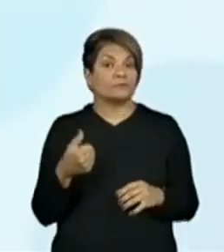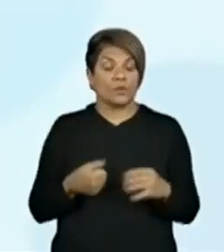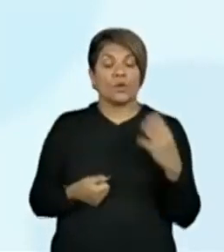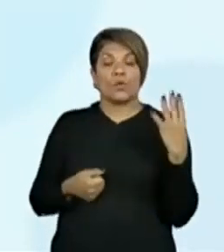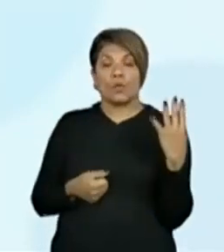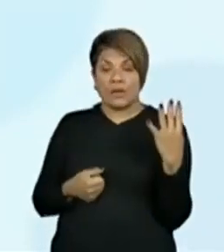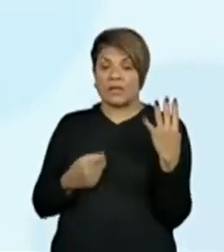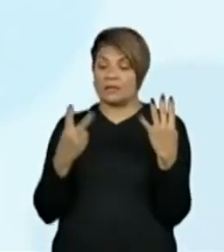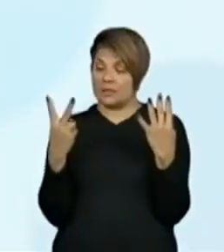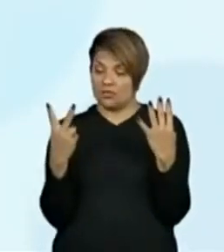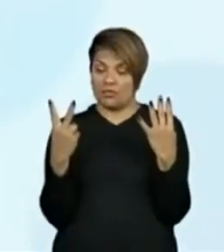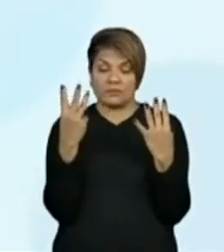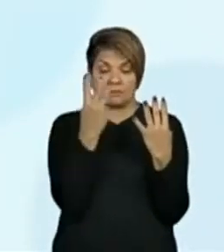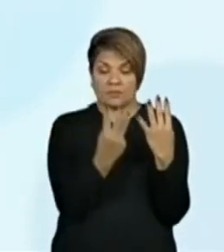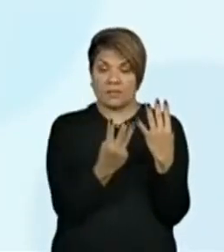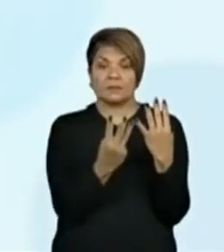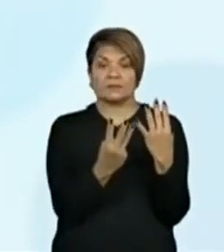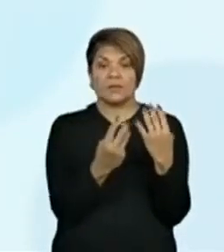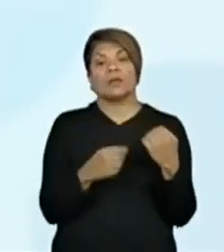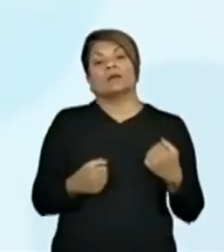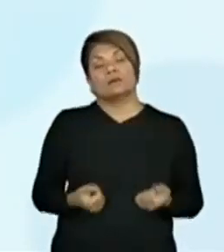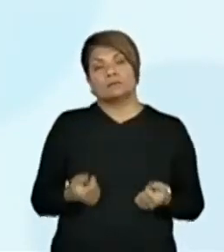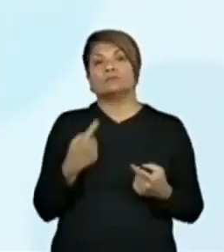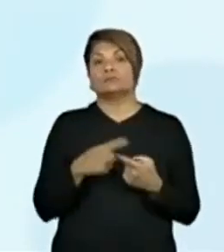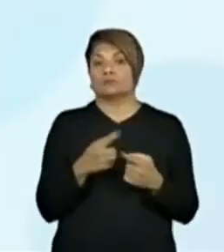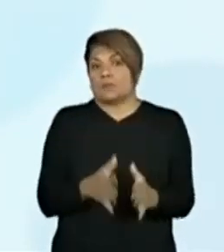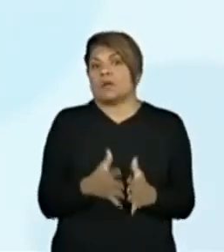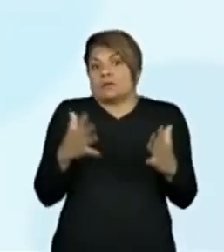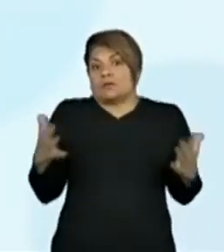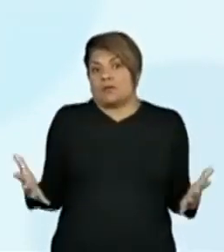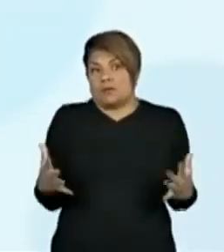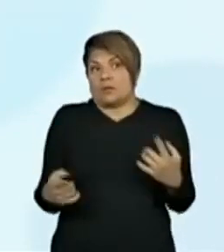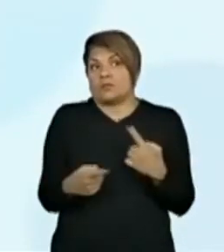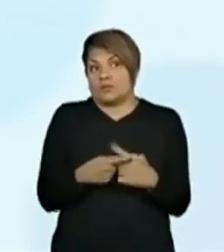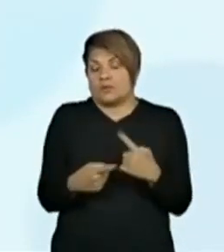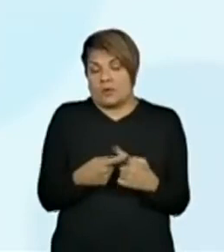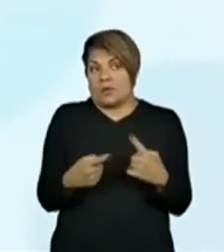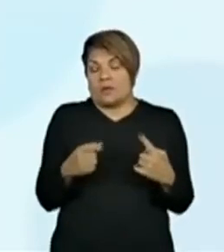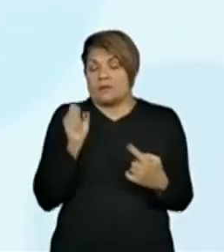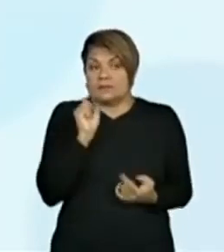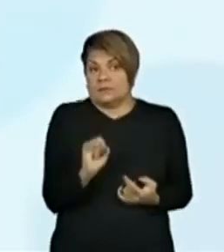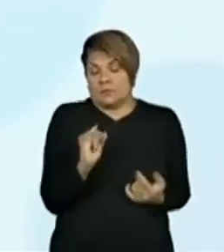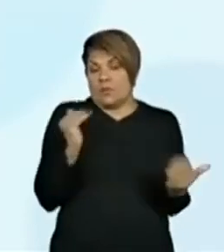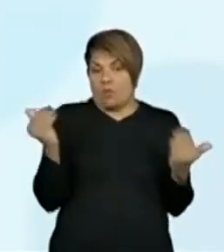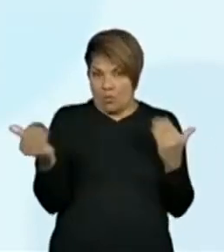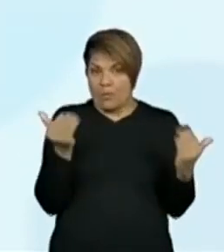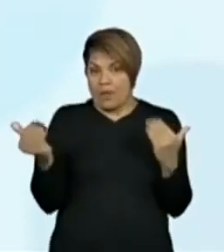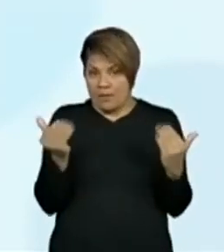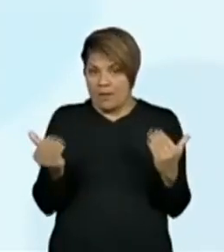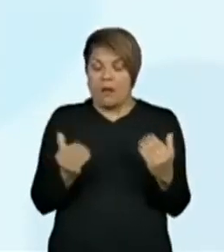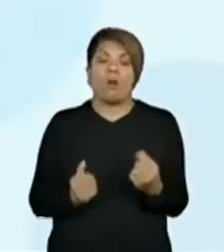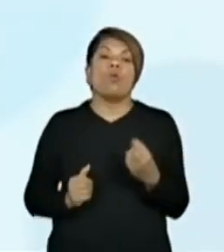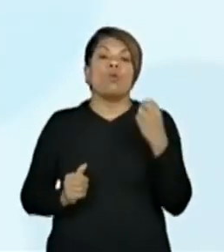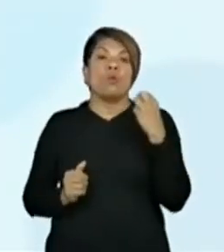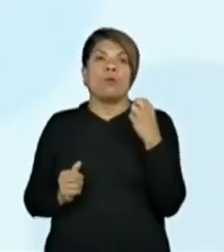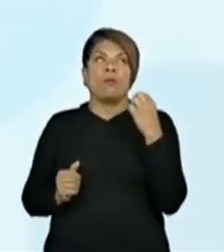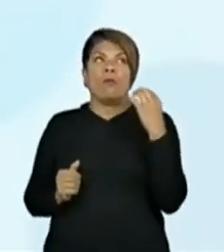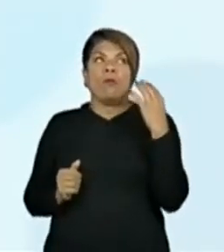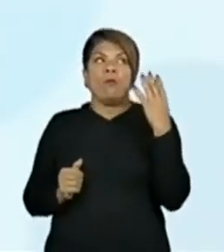No meio, ele vai ficar maior? Maior. Porque aqui, se a gente comparar o 3 no